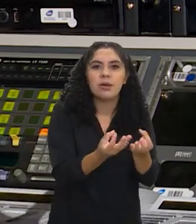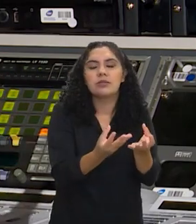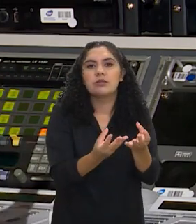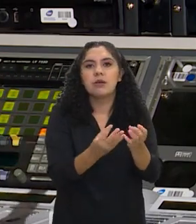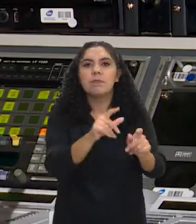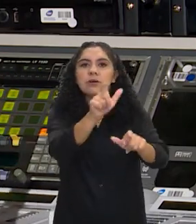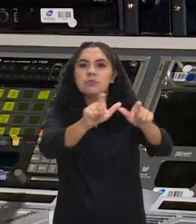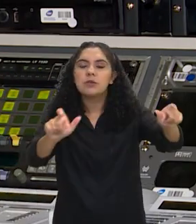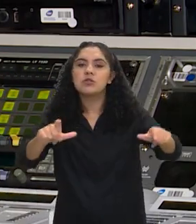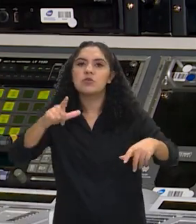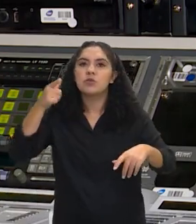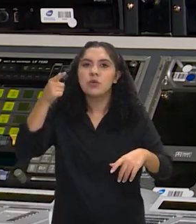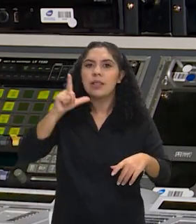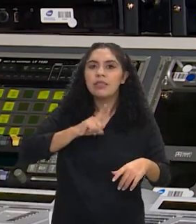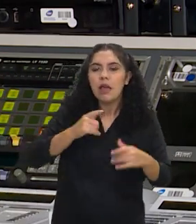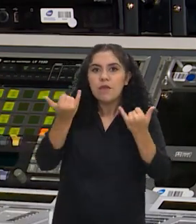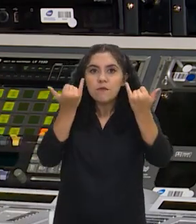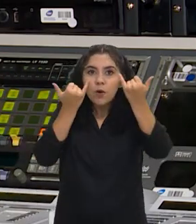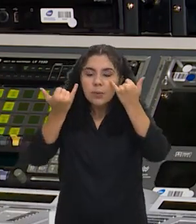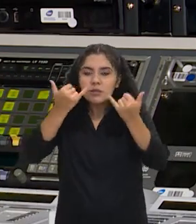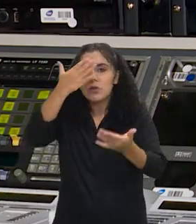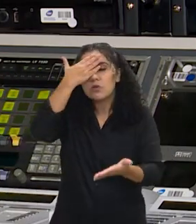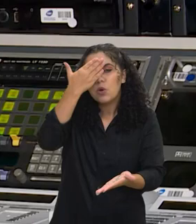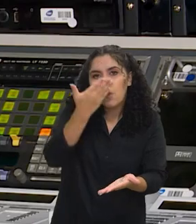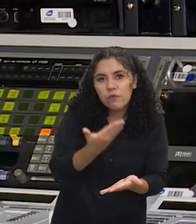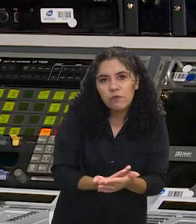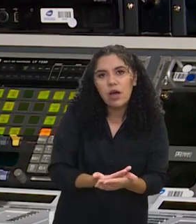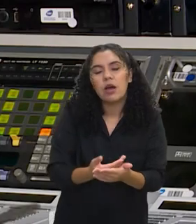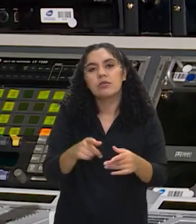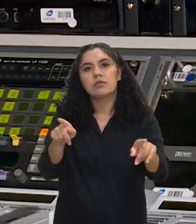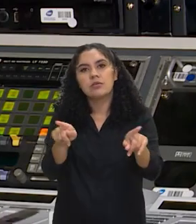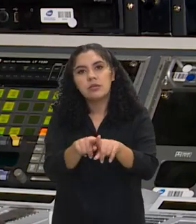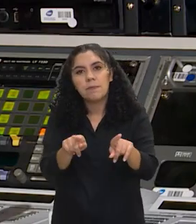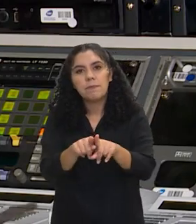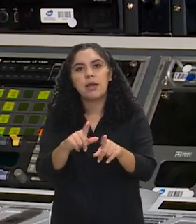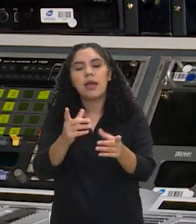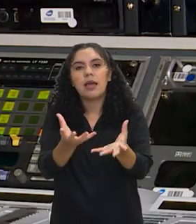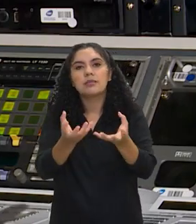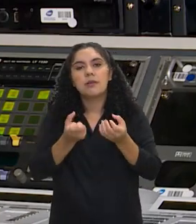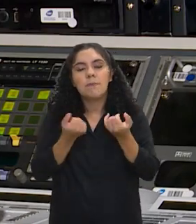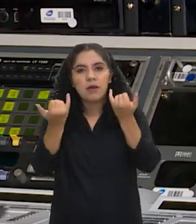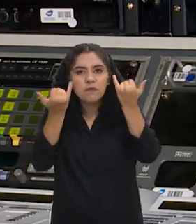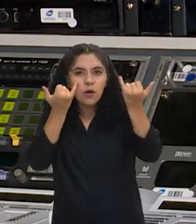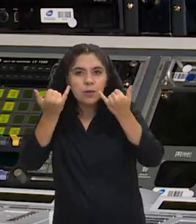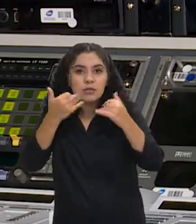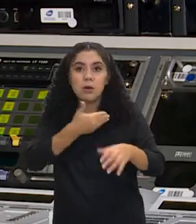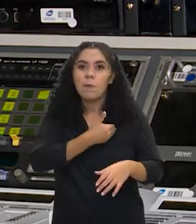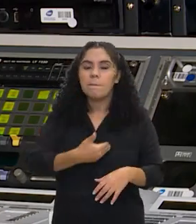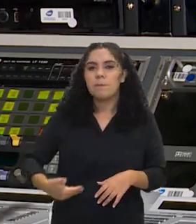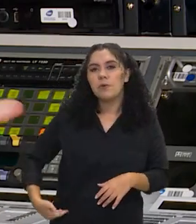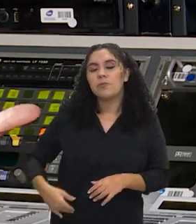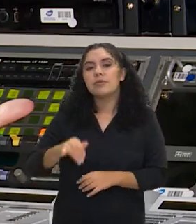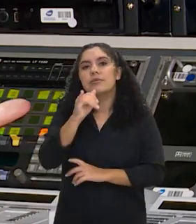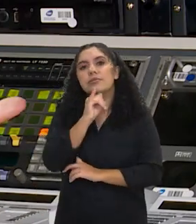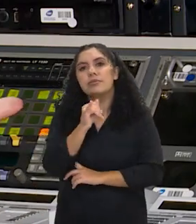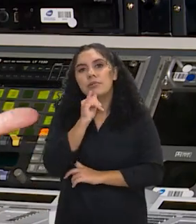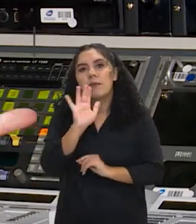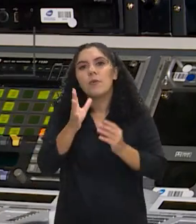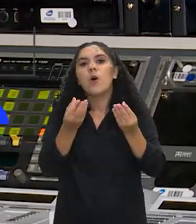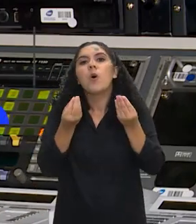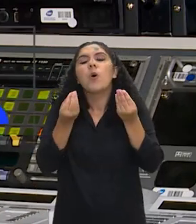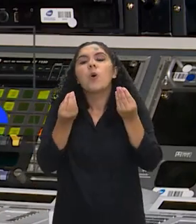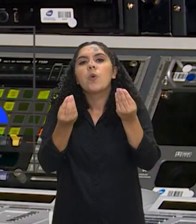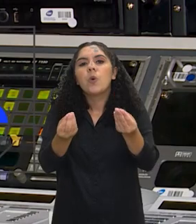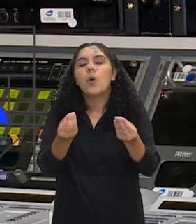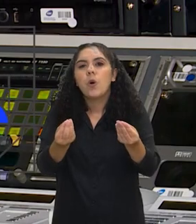capacidade das pessoas terem acesso à informação confiável e poderem receber informações públicas. Por exemplo, sobre como é que o poder